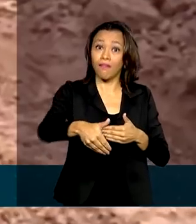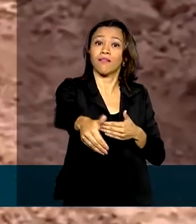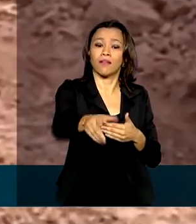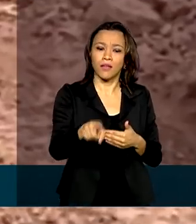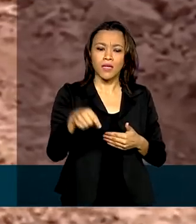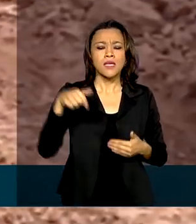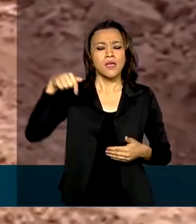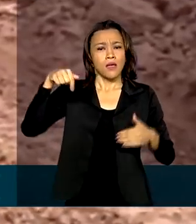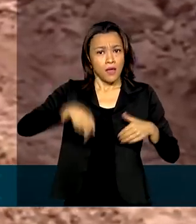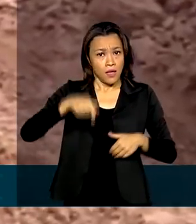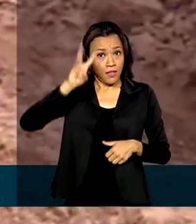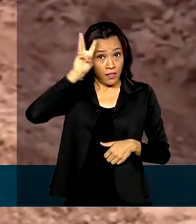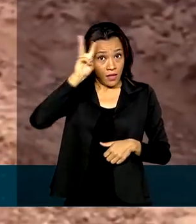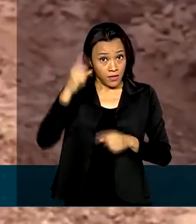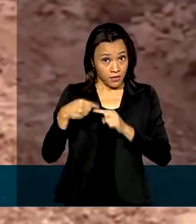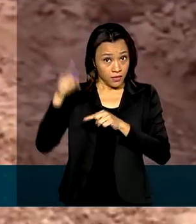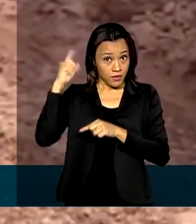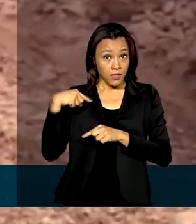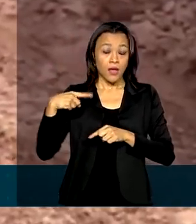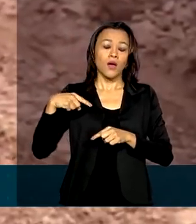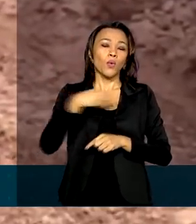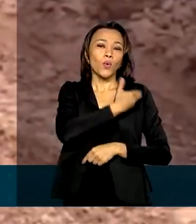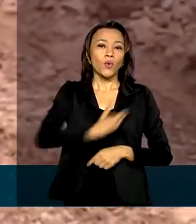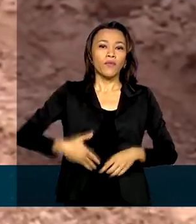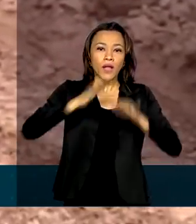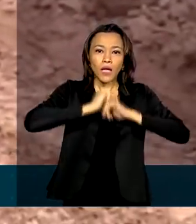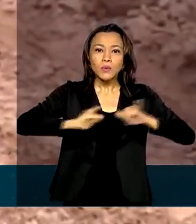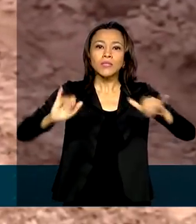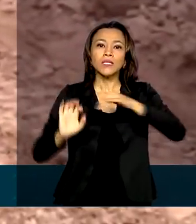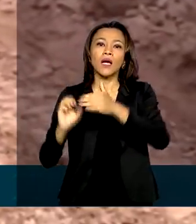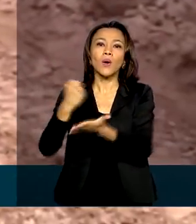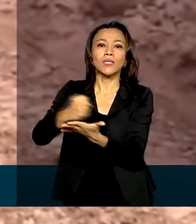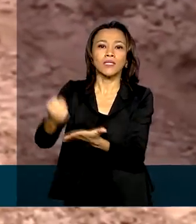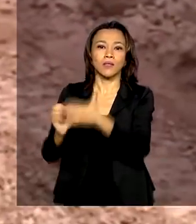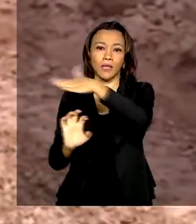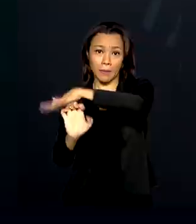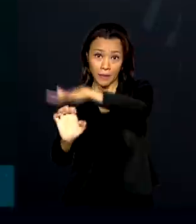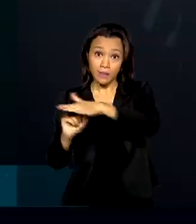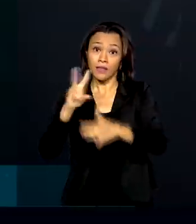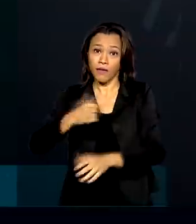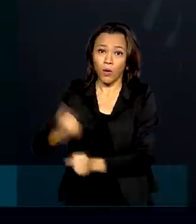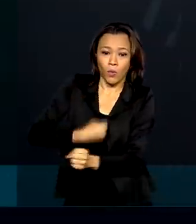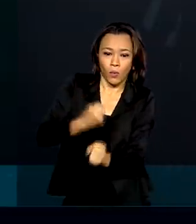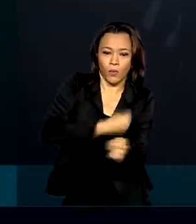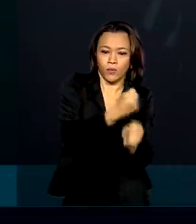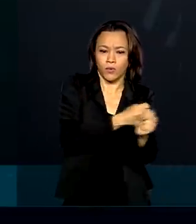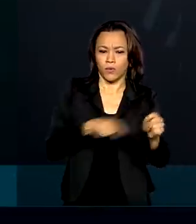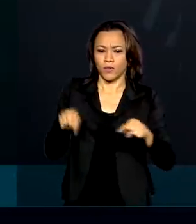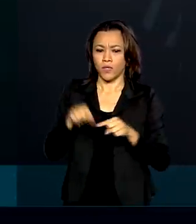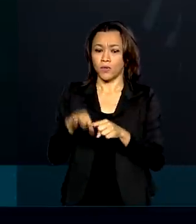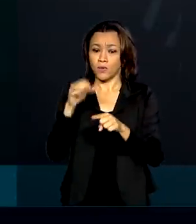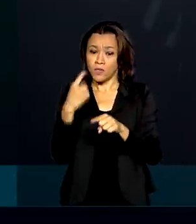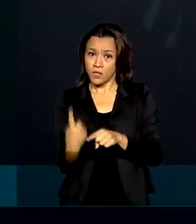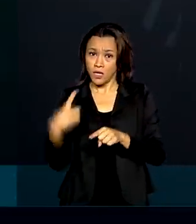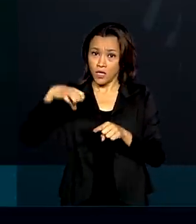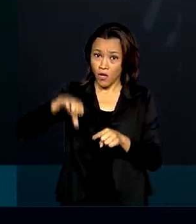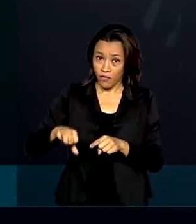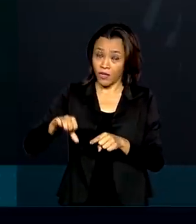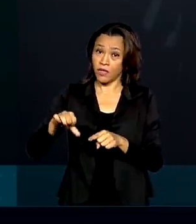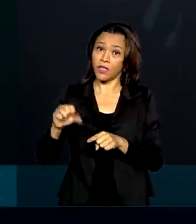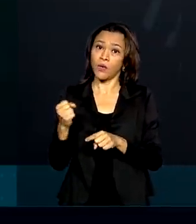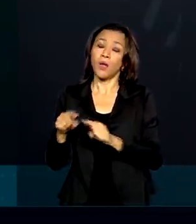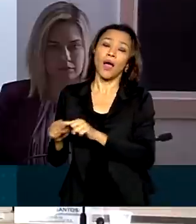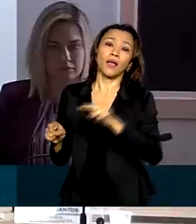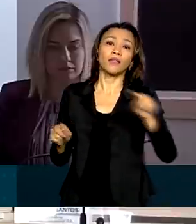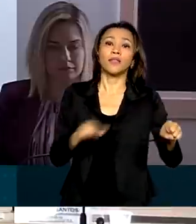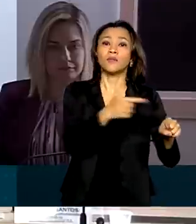-feira, o governo anuncia à empresa que vai iniciar a pavimentação do primeiro trecho da rodovia, do quilômetro 198 ao 250.